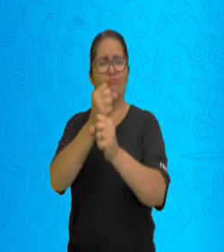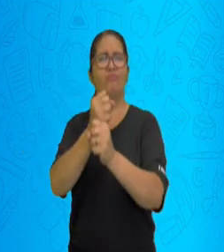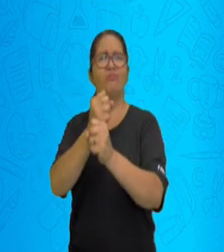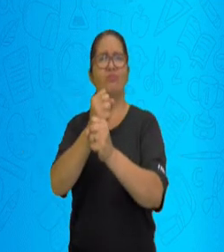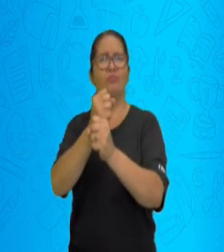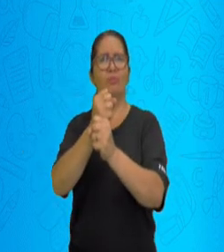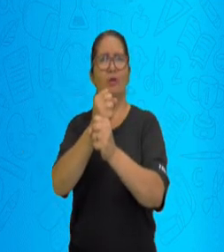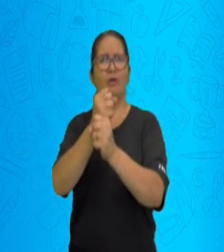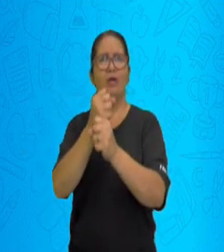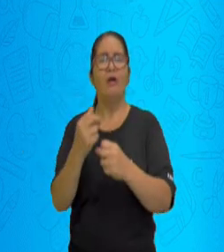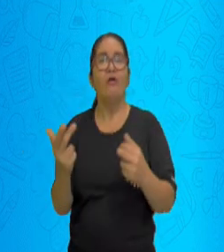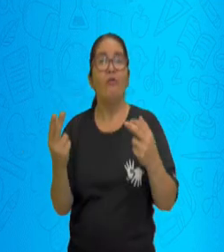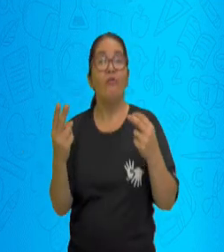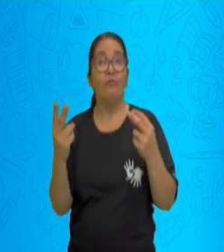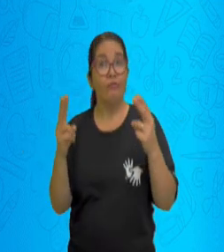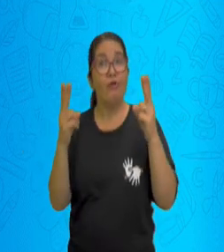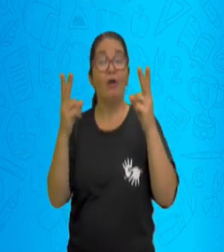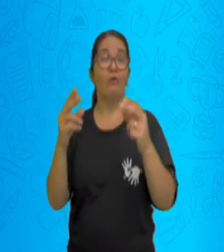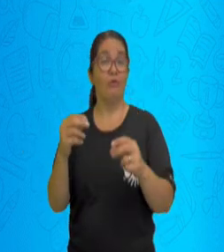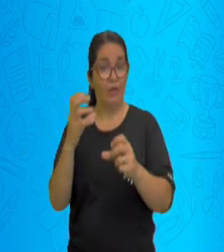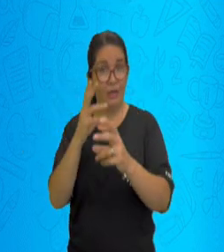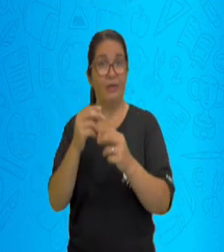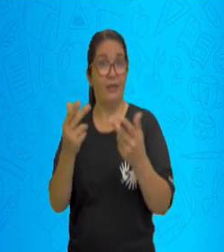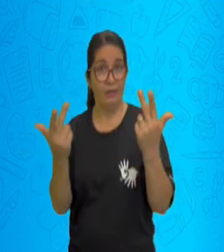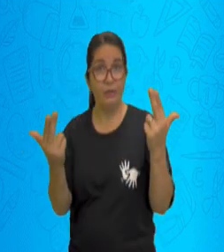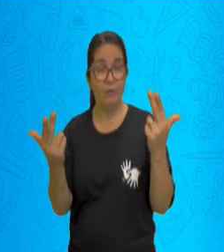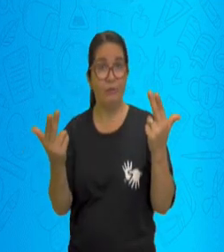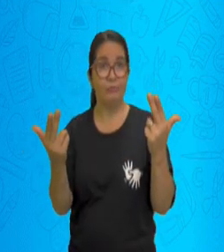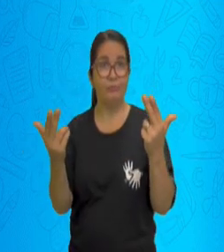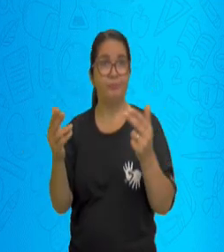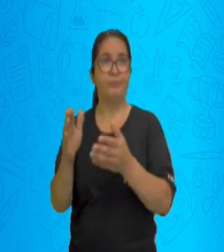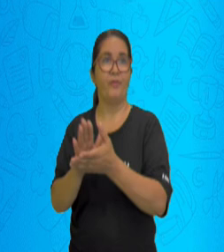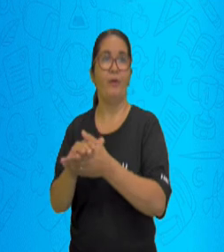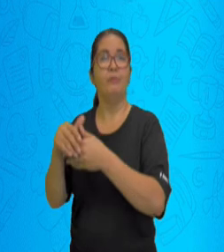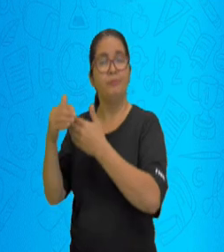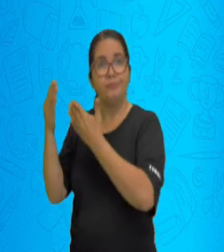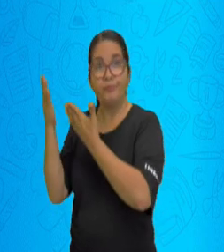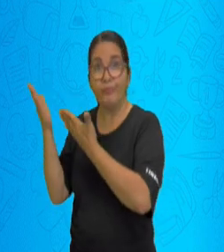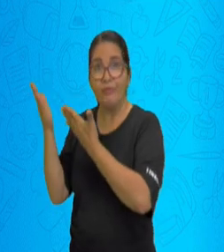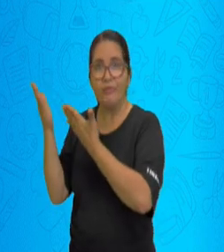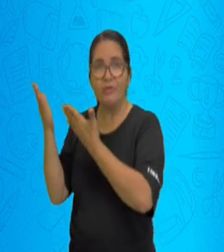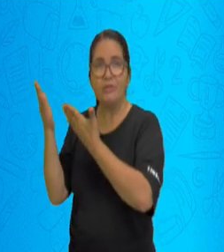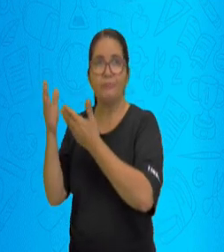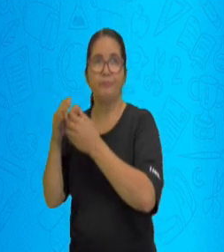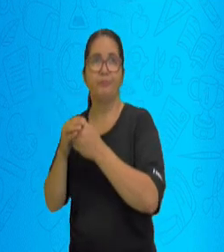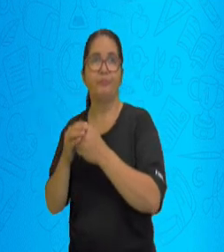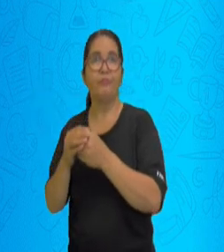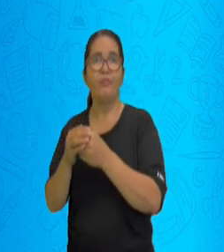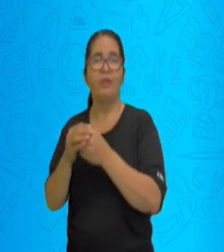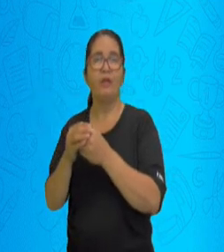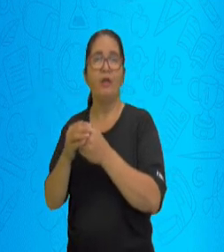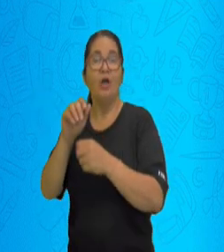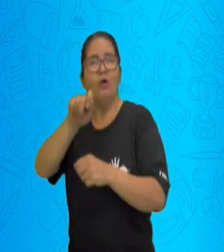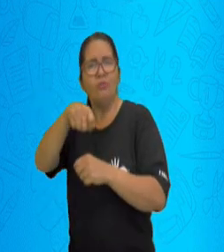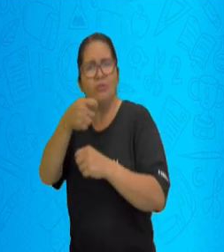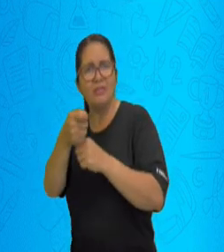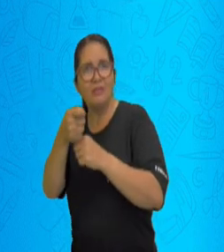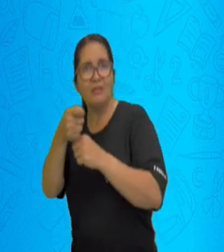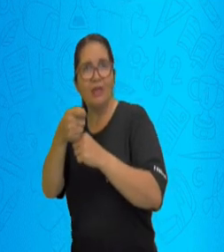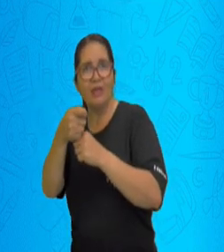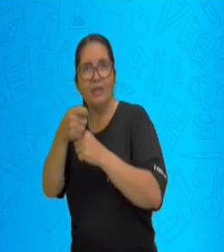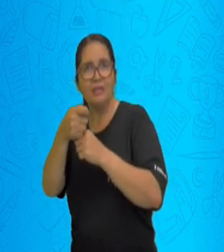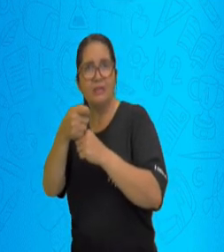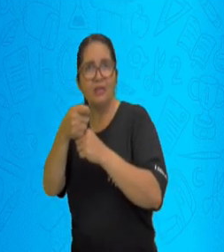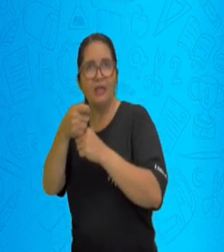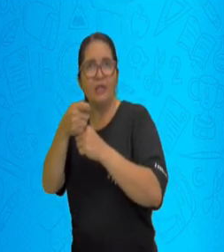sinal aqui é o de menor, apontando para a minha esquerda. Esse aqui é o de igualdade e esse daqui é o de